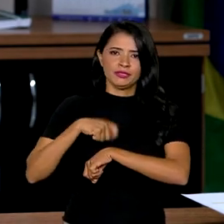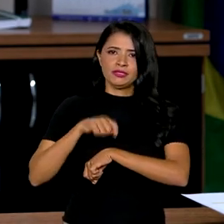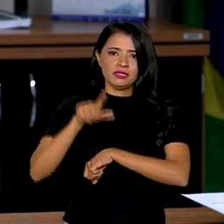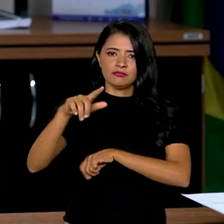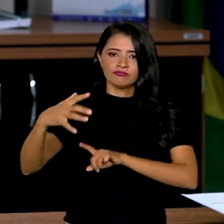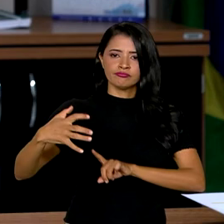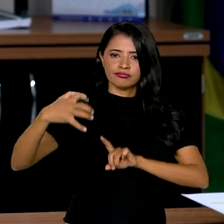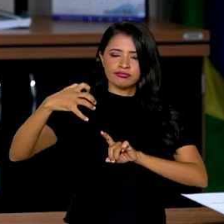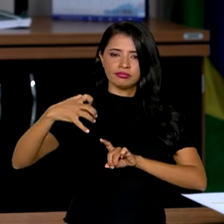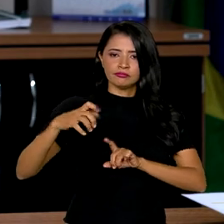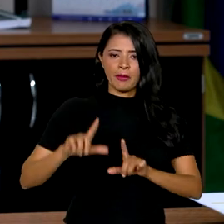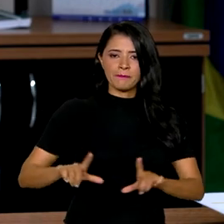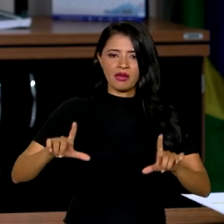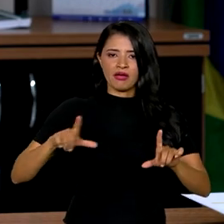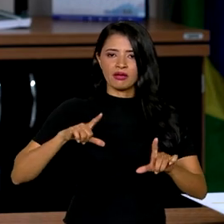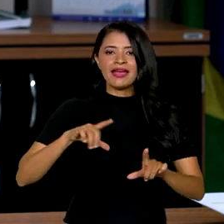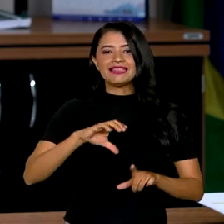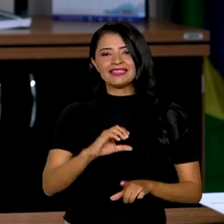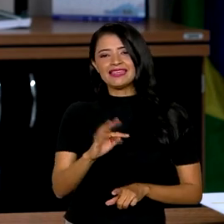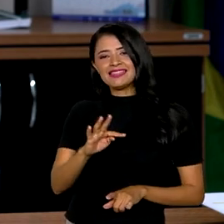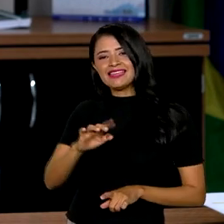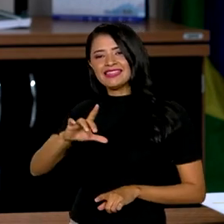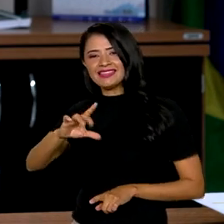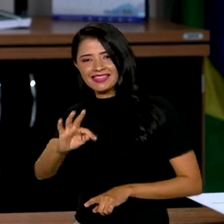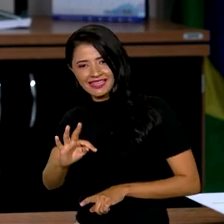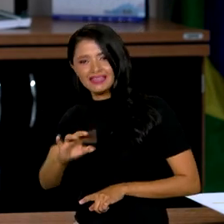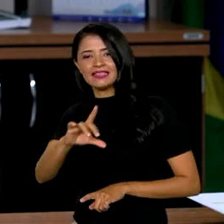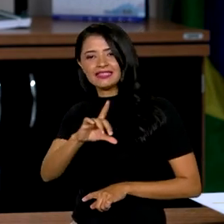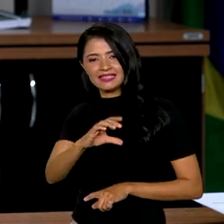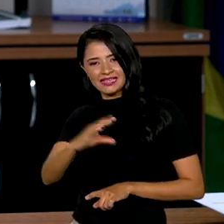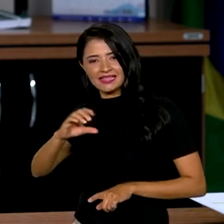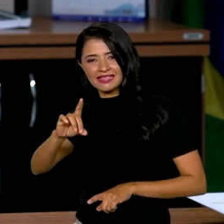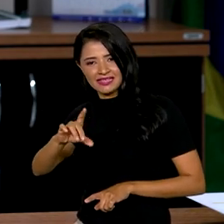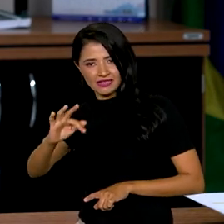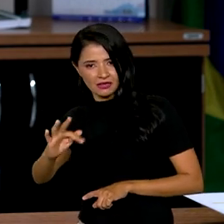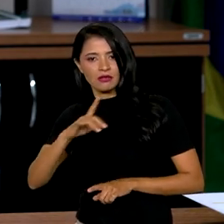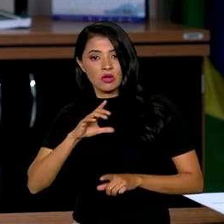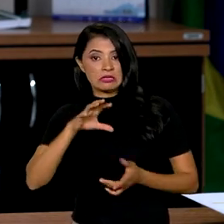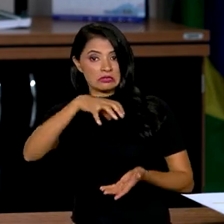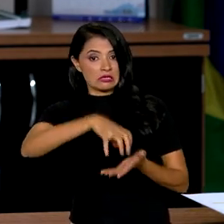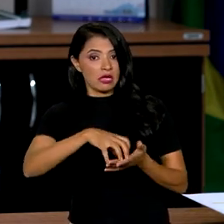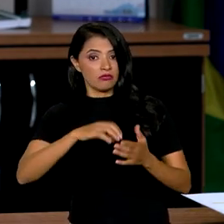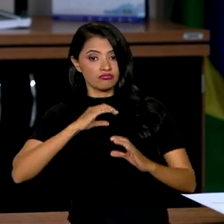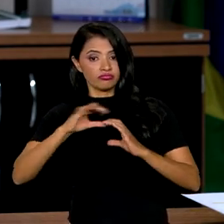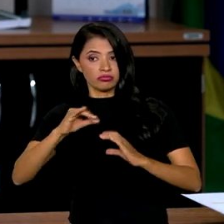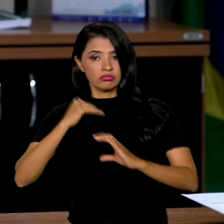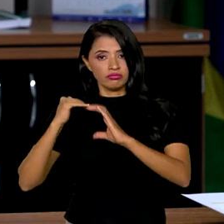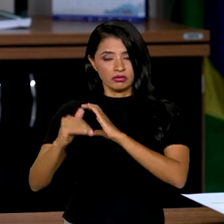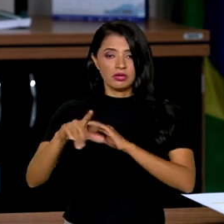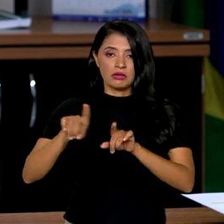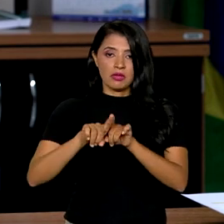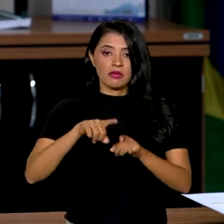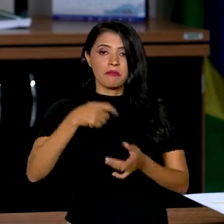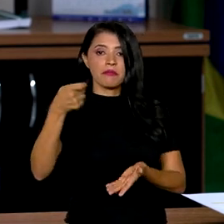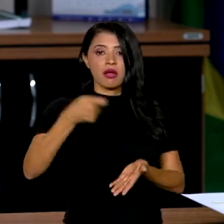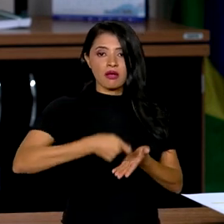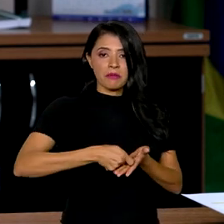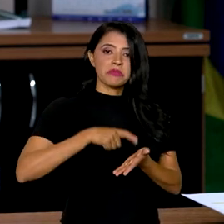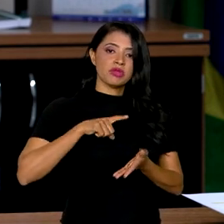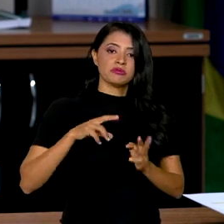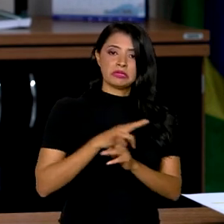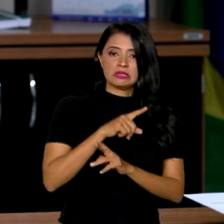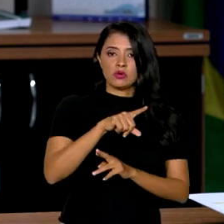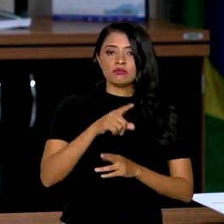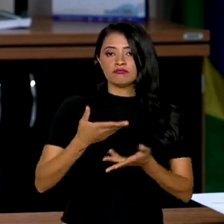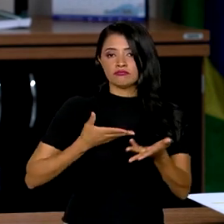já detecta. Então, a CDT vai se tornar uma central de notificação e comunicação. E também de pagamento com relação